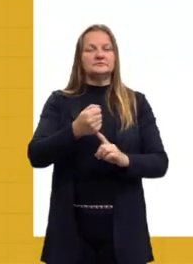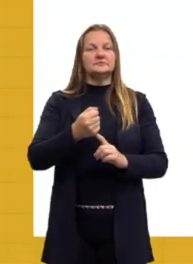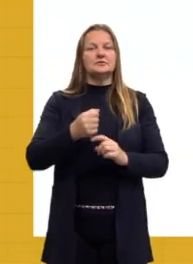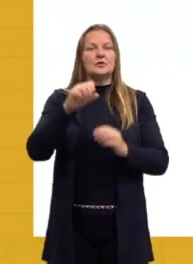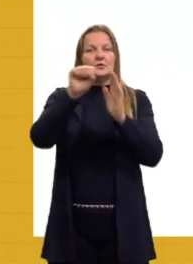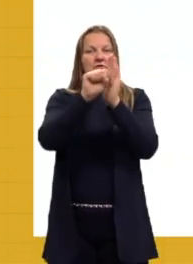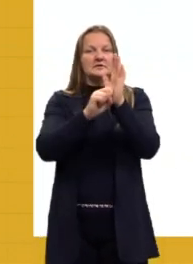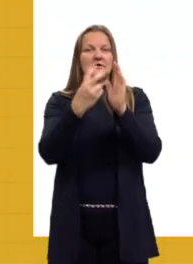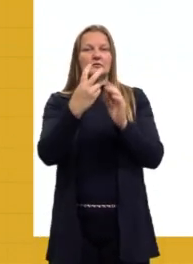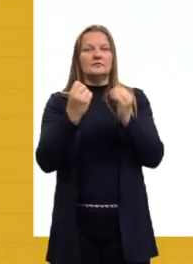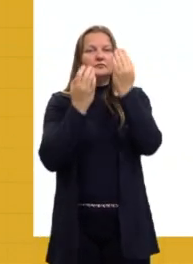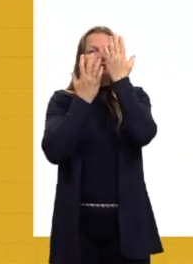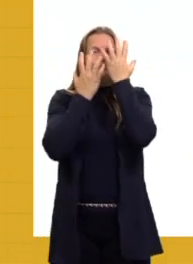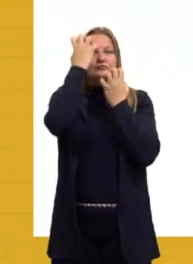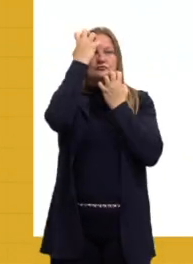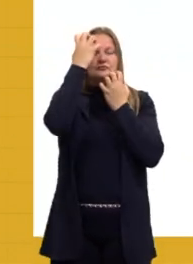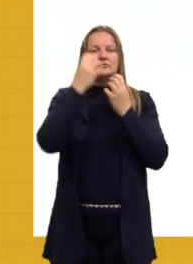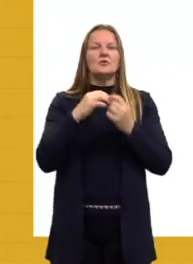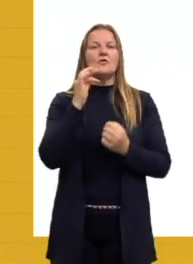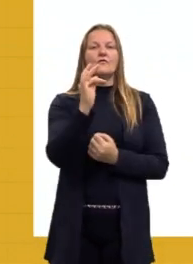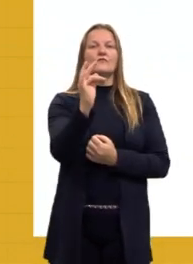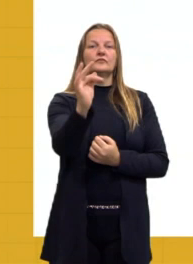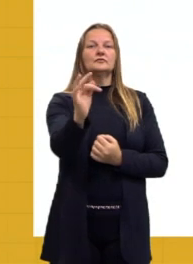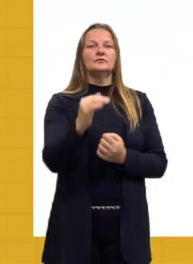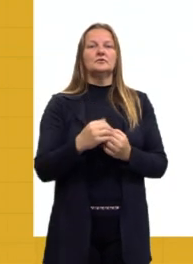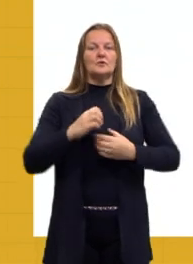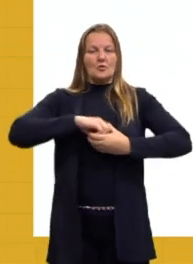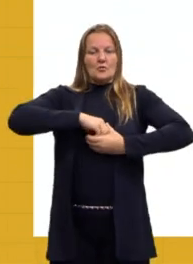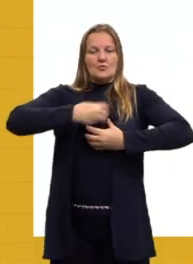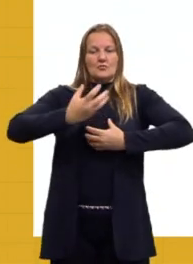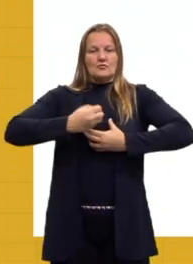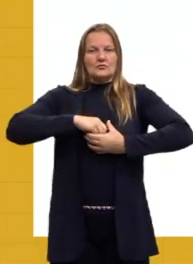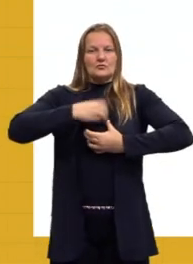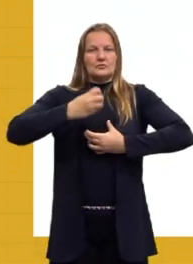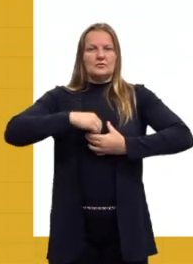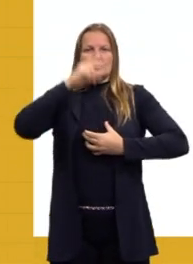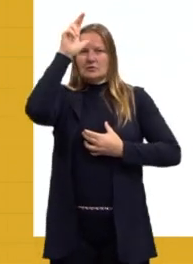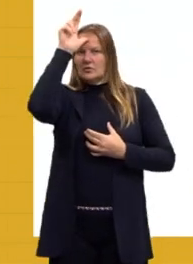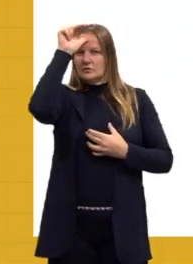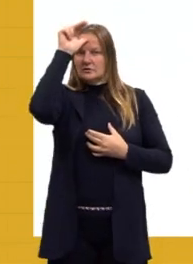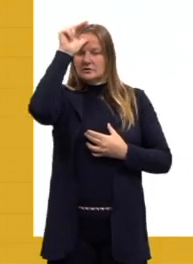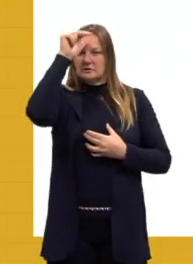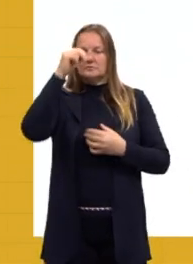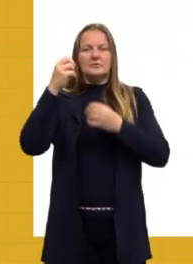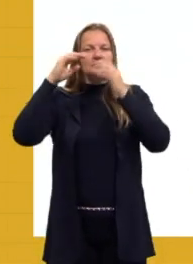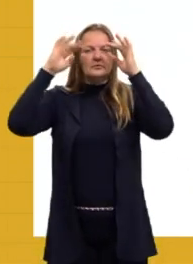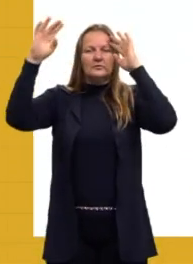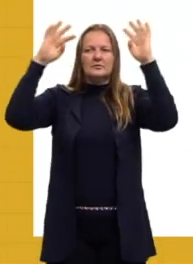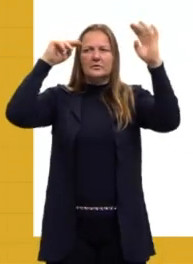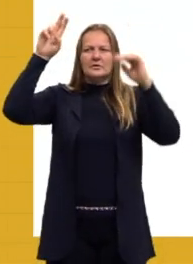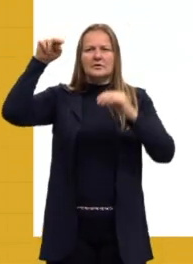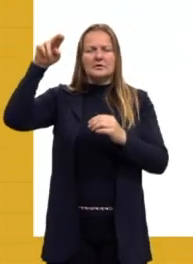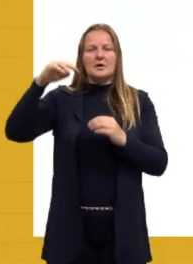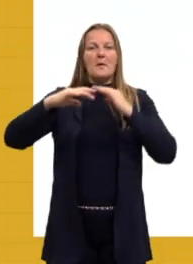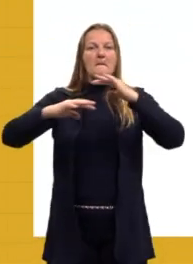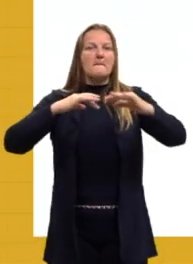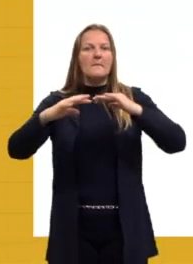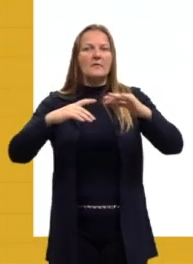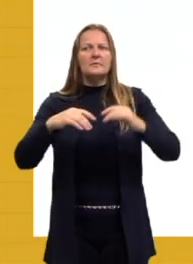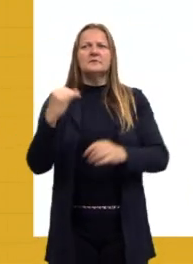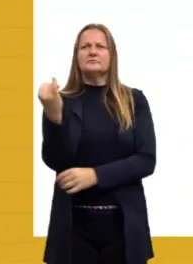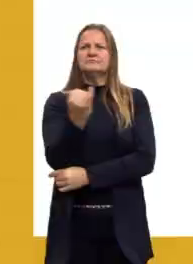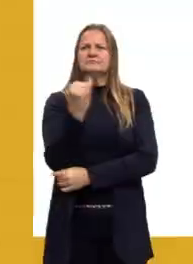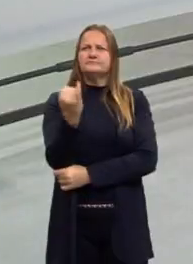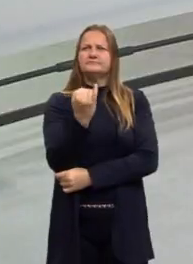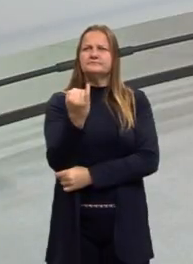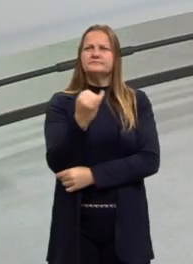século XX, como o cubismo, o futurismo, o expressionismo, o dadaísmo e o surrealismo. Então, esses movimentos, até aqui eu